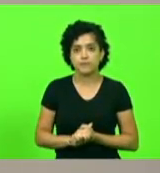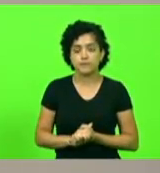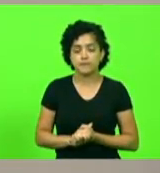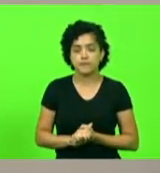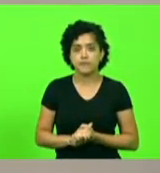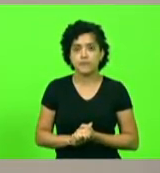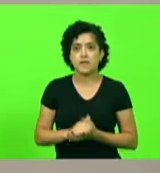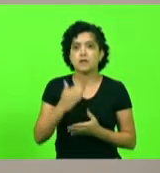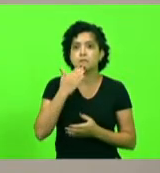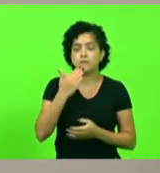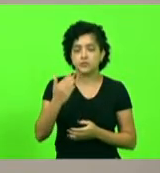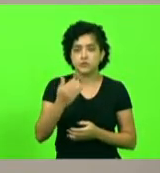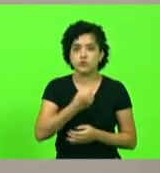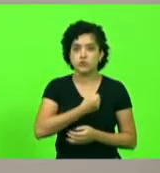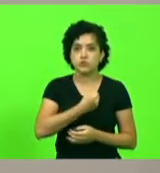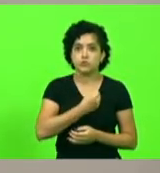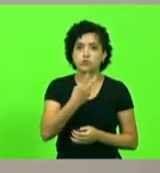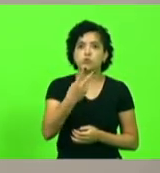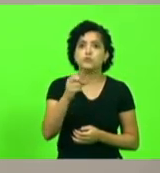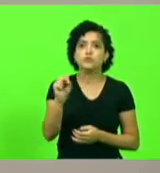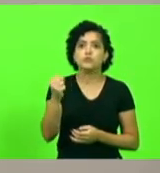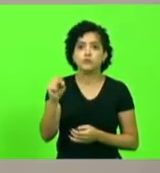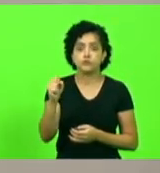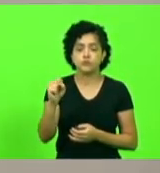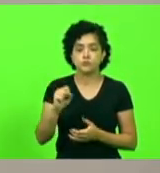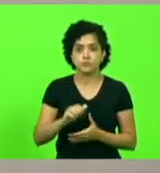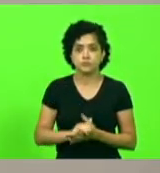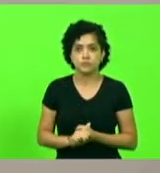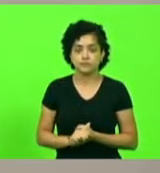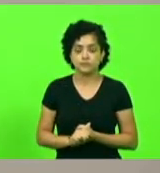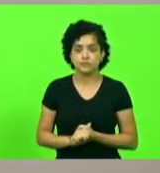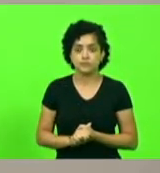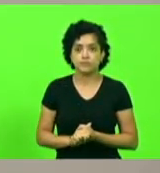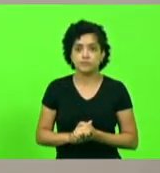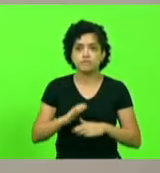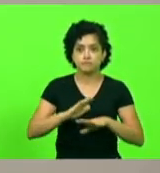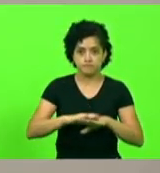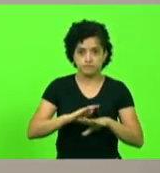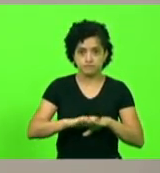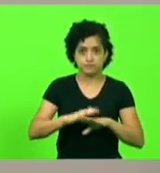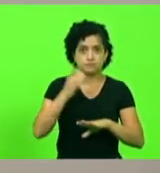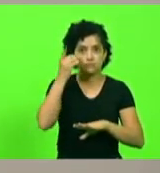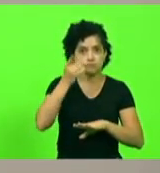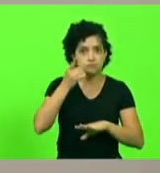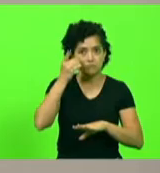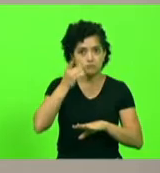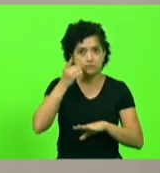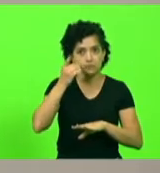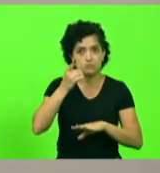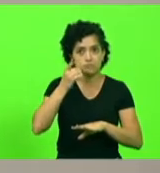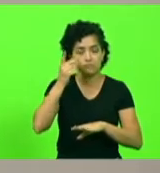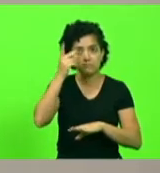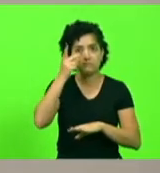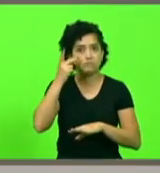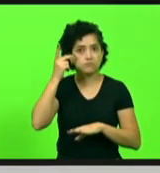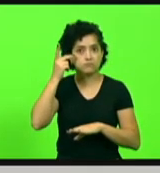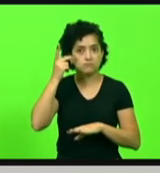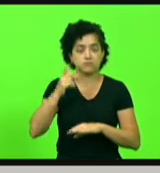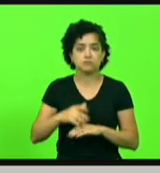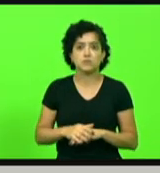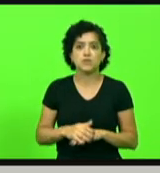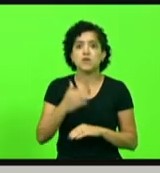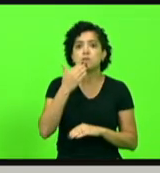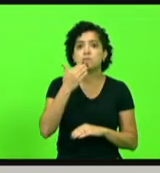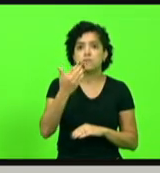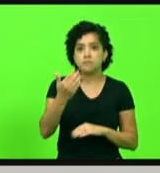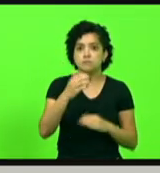Pedido de informação número 28. Autor, deputado Celso Zucchi. Solicita